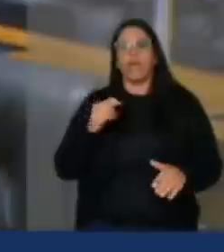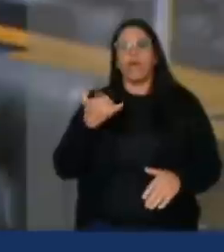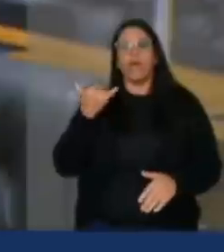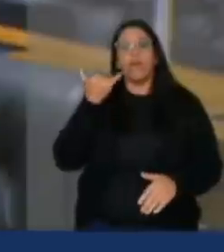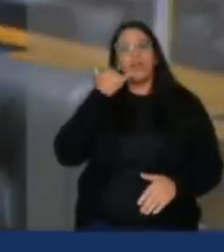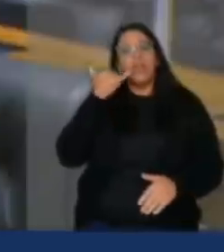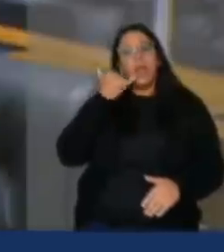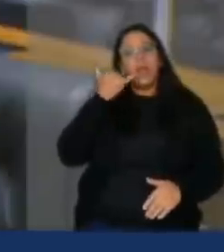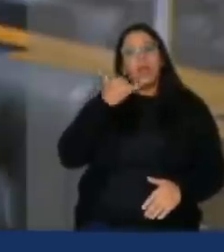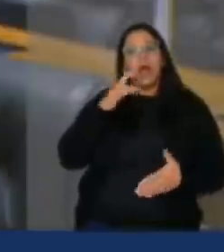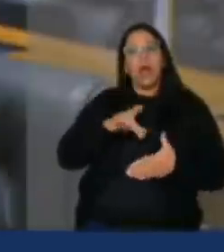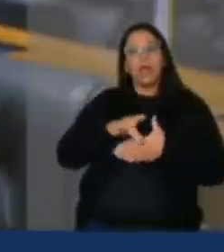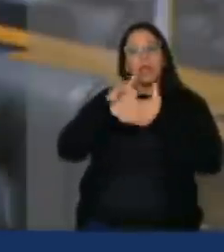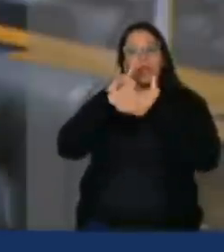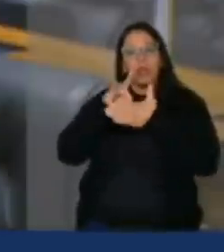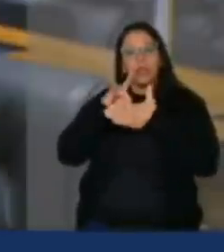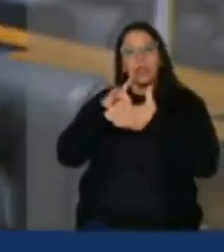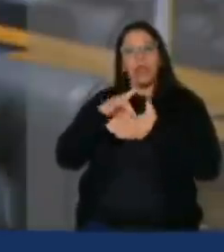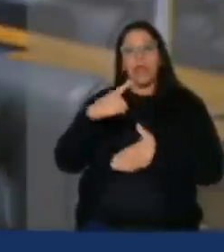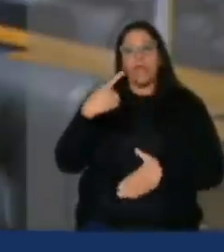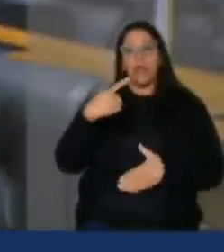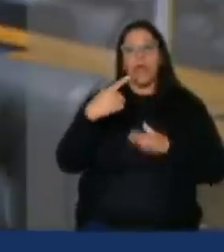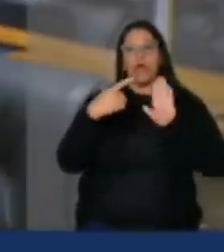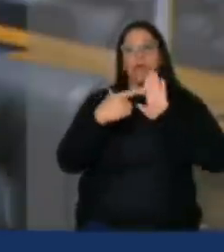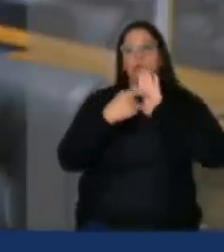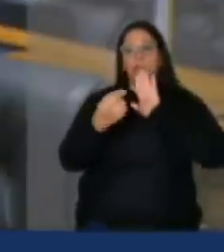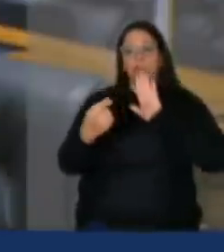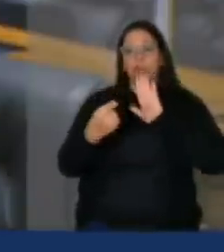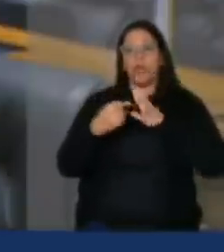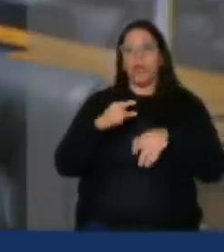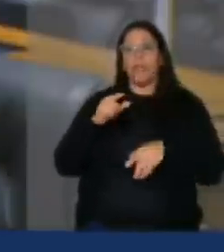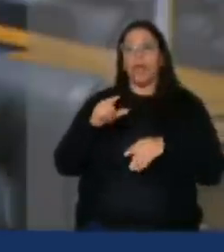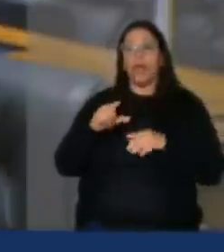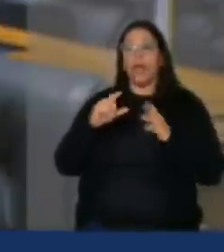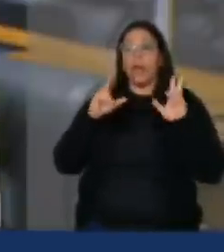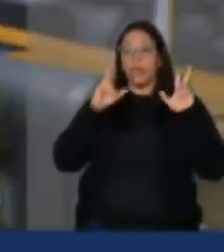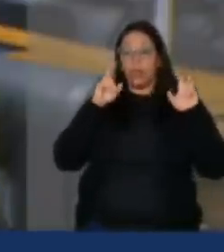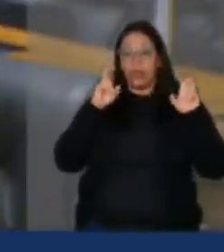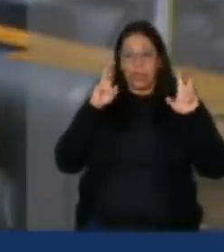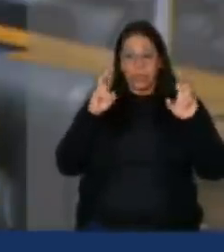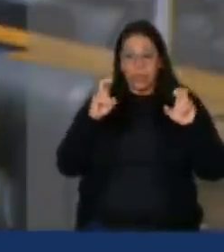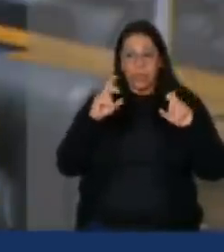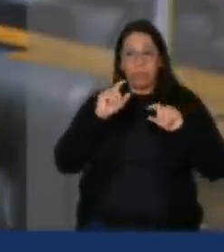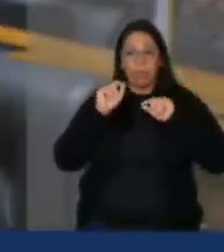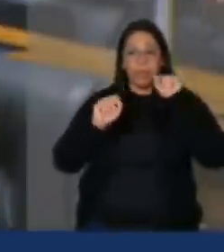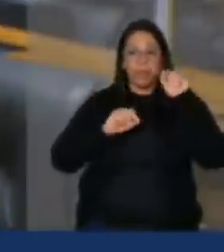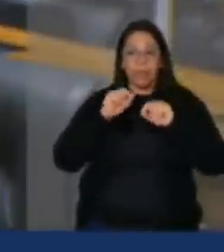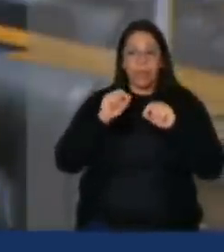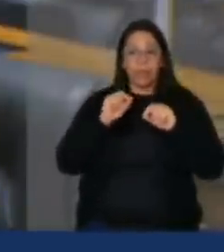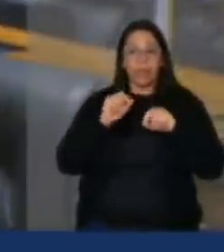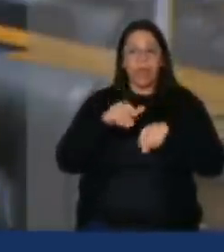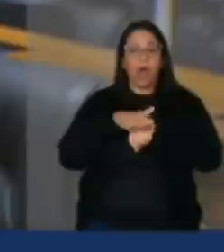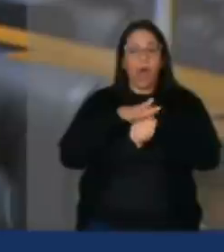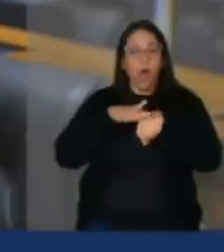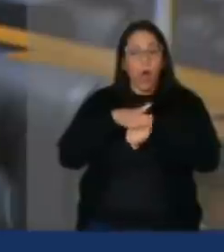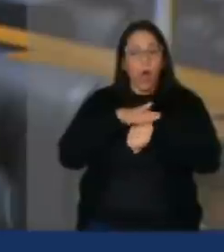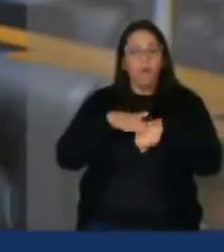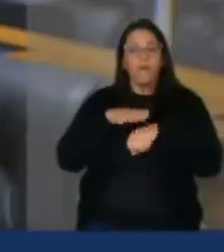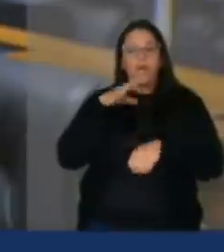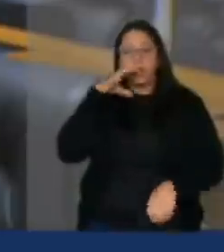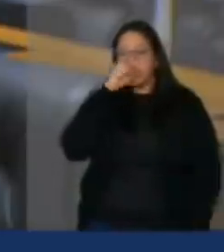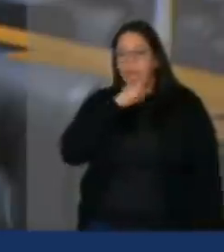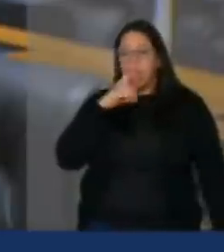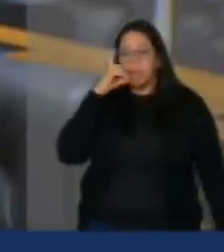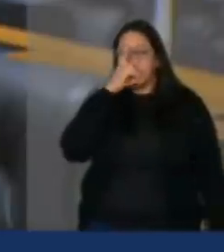para todos os líderes, já que fui designada a relatora de plenário dessa matéria, para que a gente possa negociar durante o final de semana e